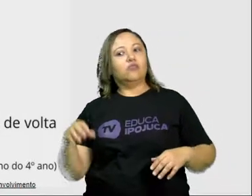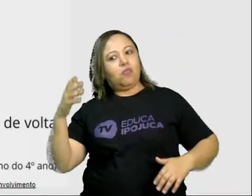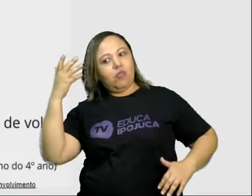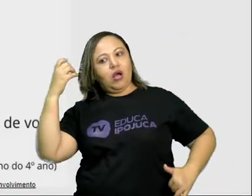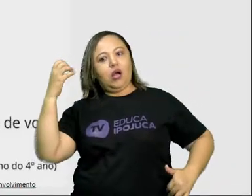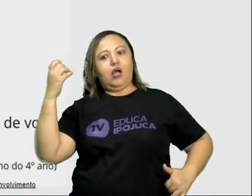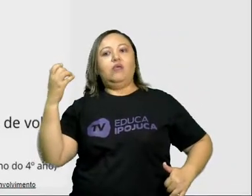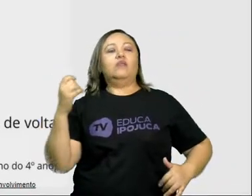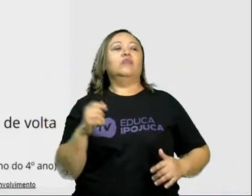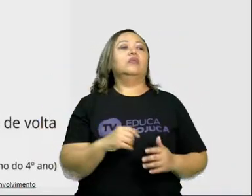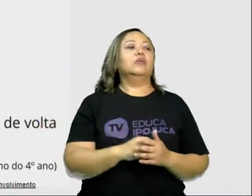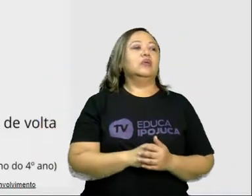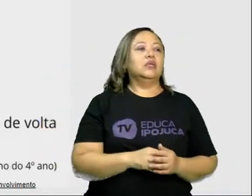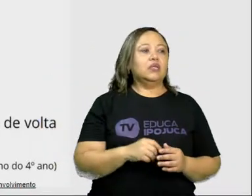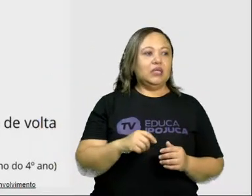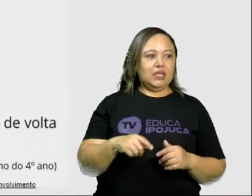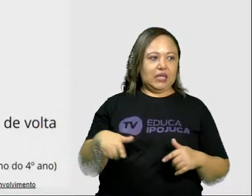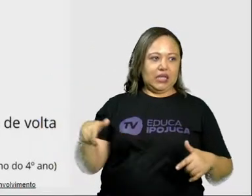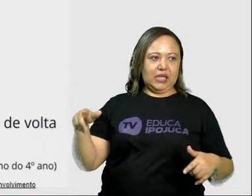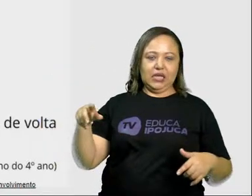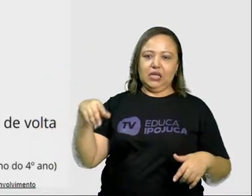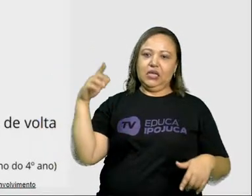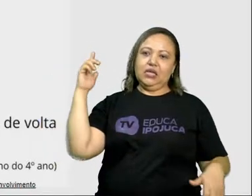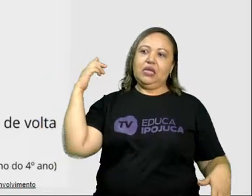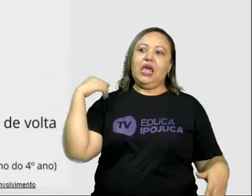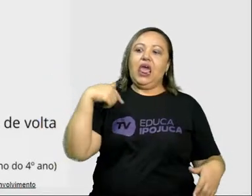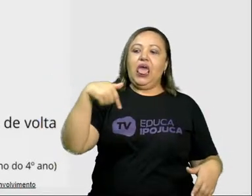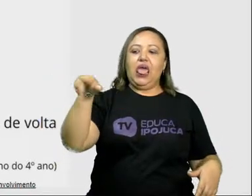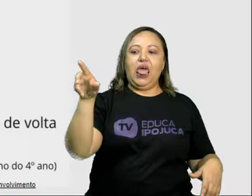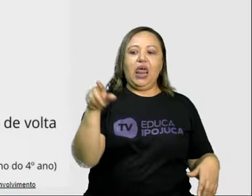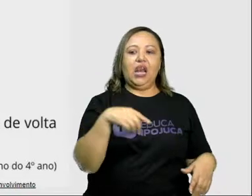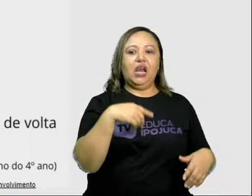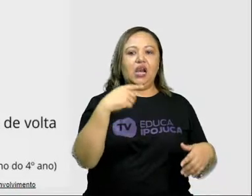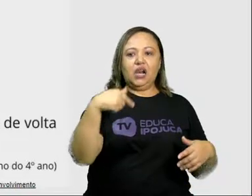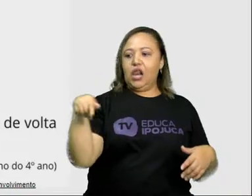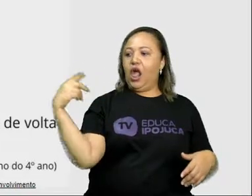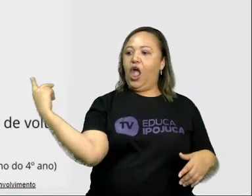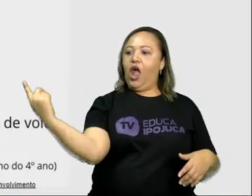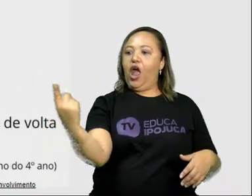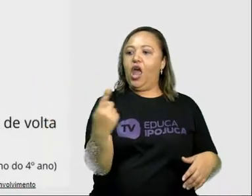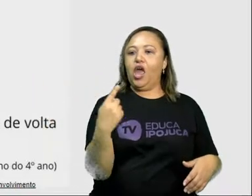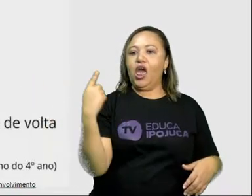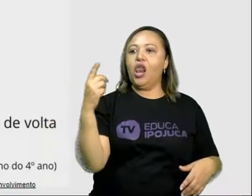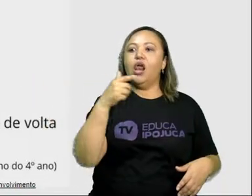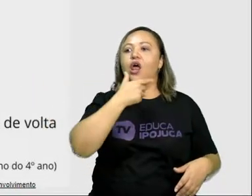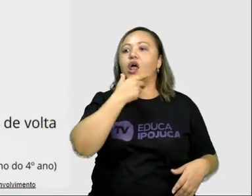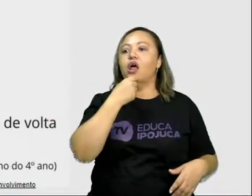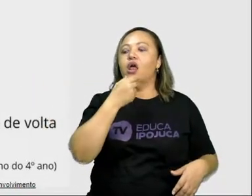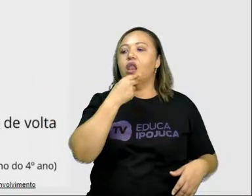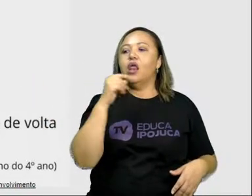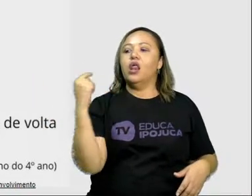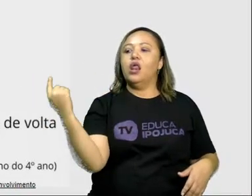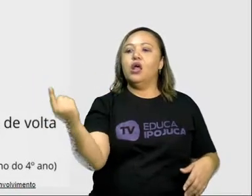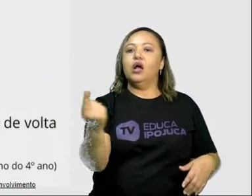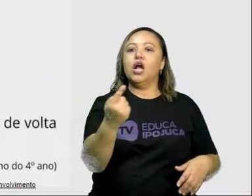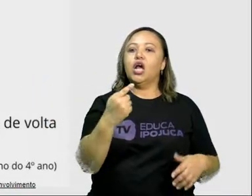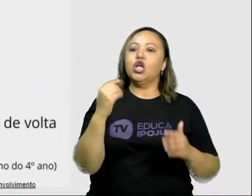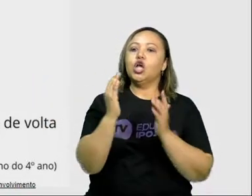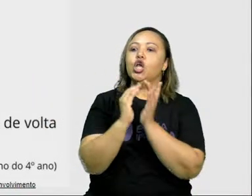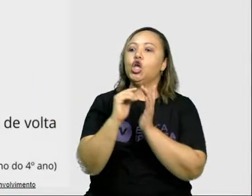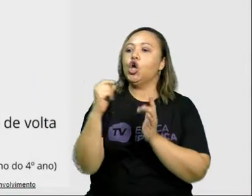porque costumavam distrair eles. Quem são eles? Eles são os